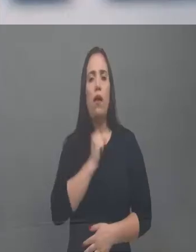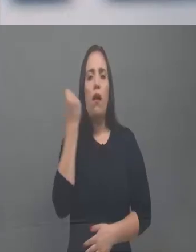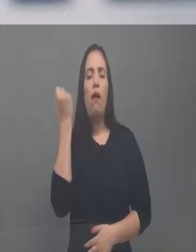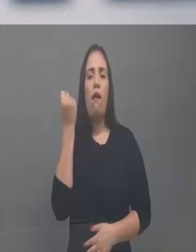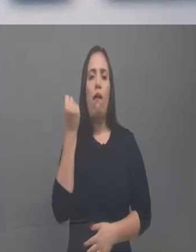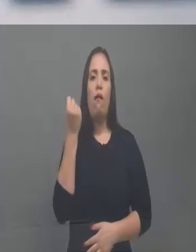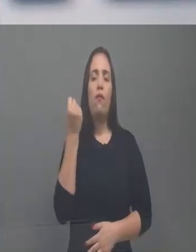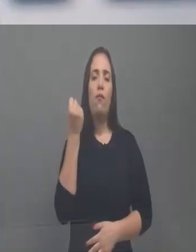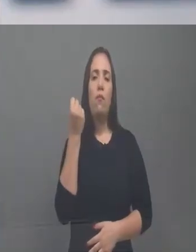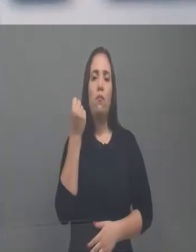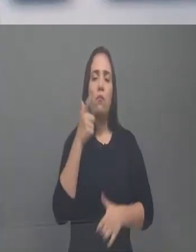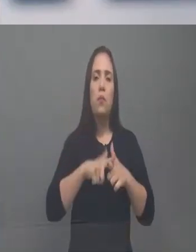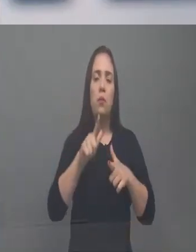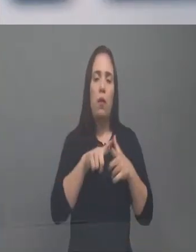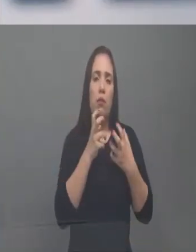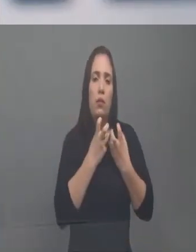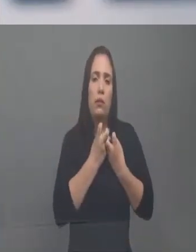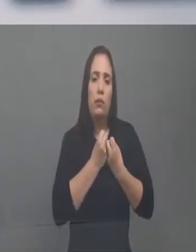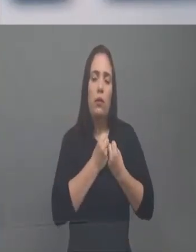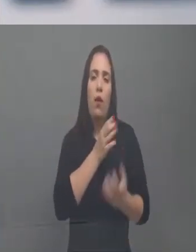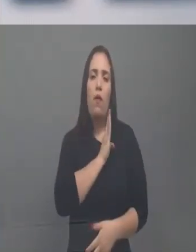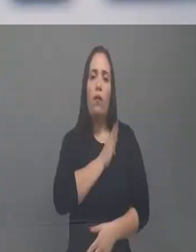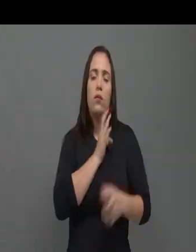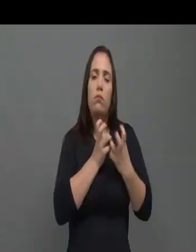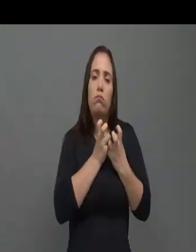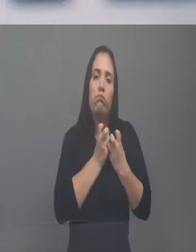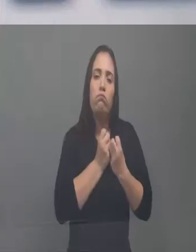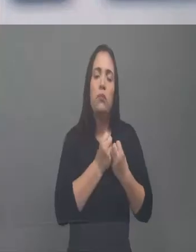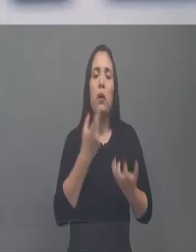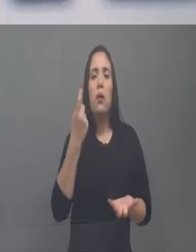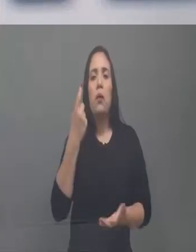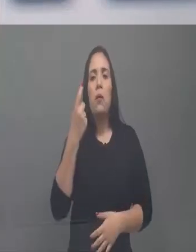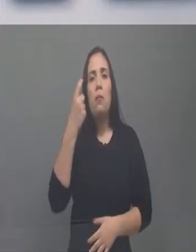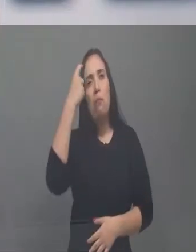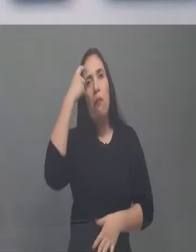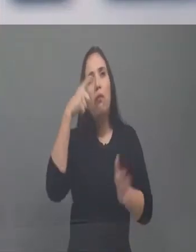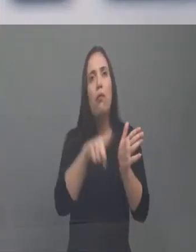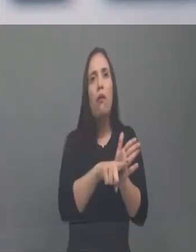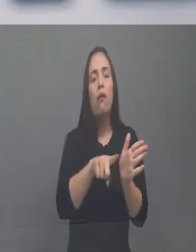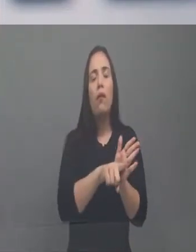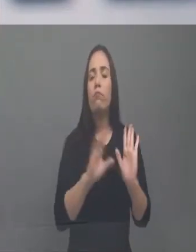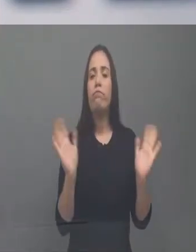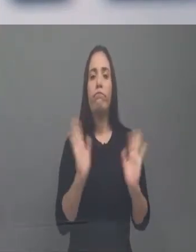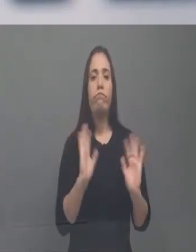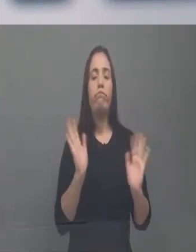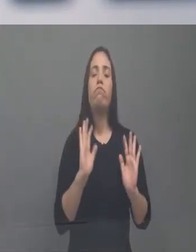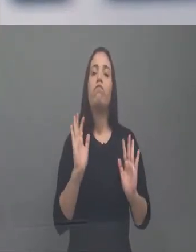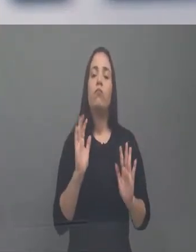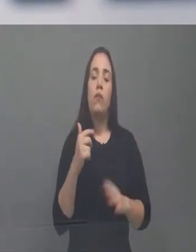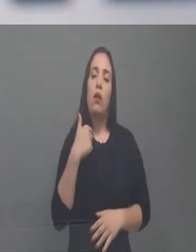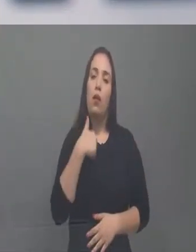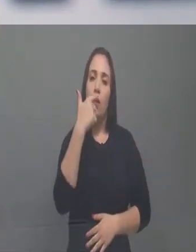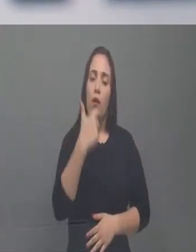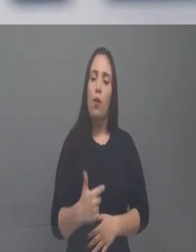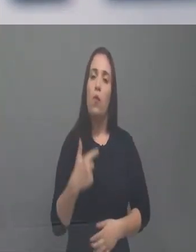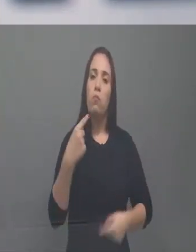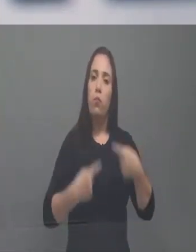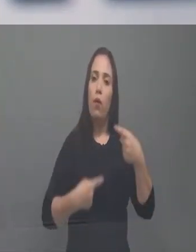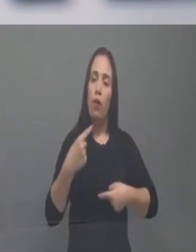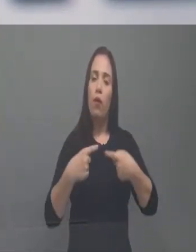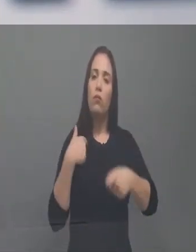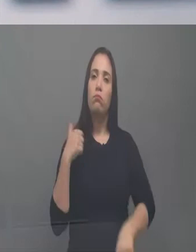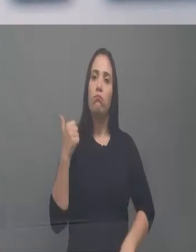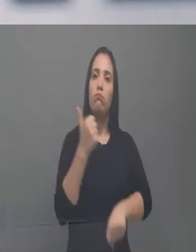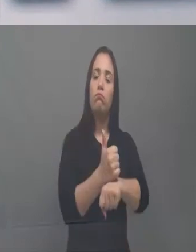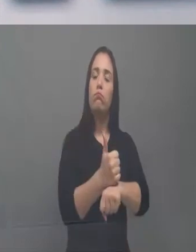vamos dizer, pensamentos ruins. Então, eu, como político, eu procurei